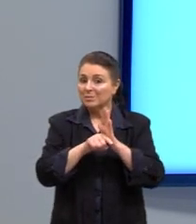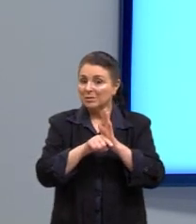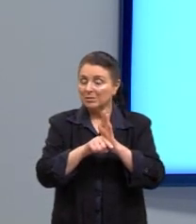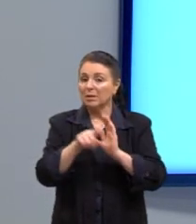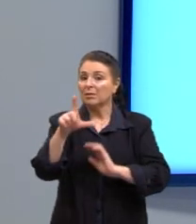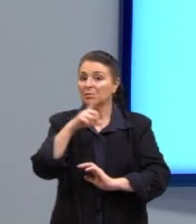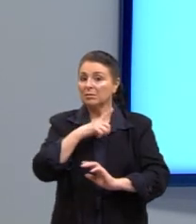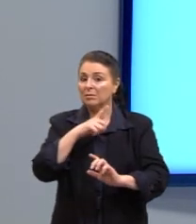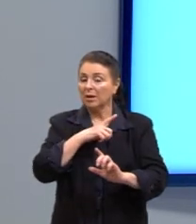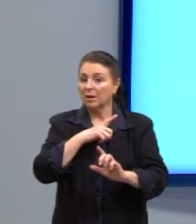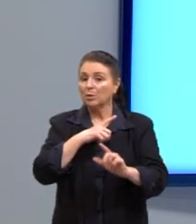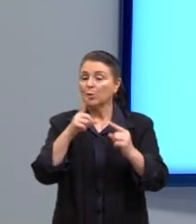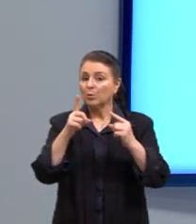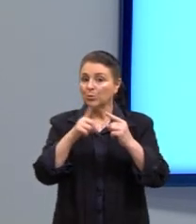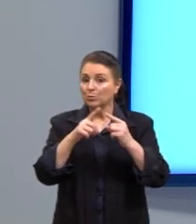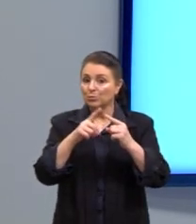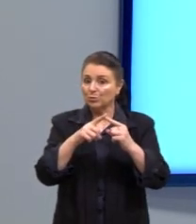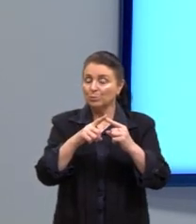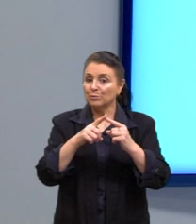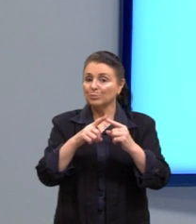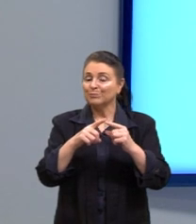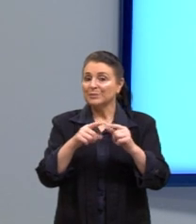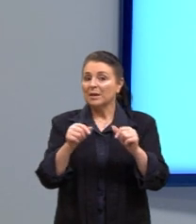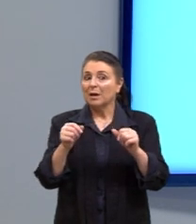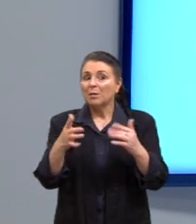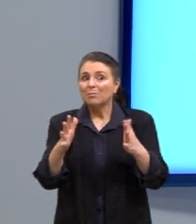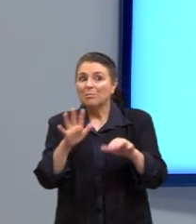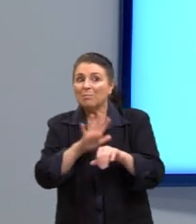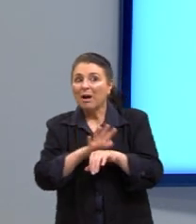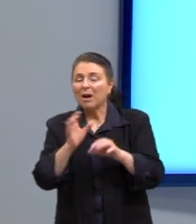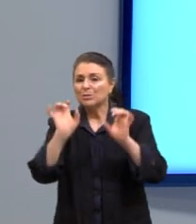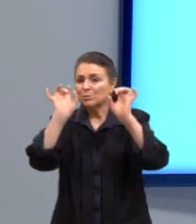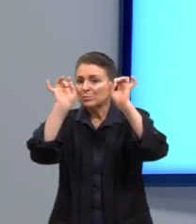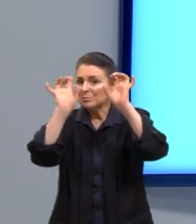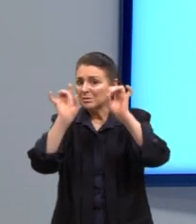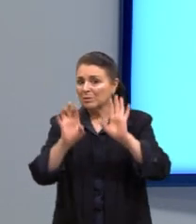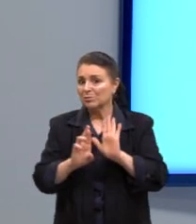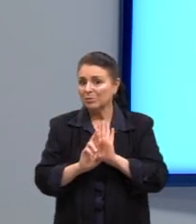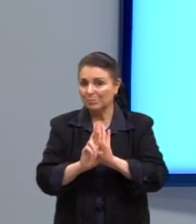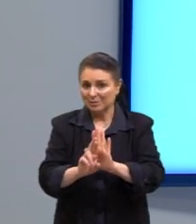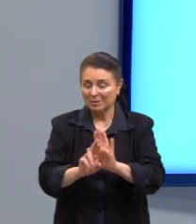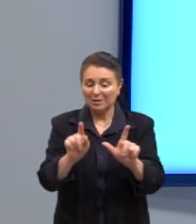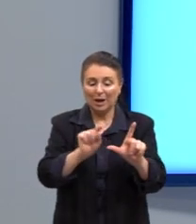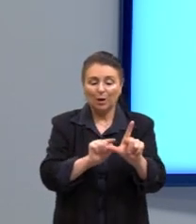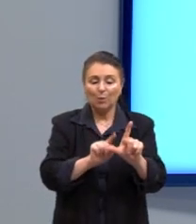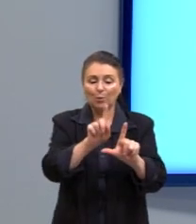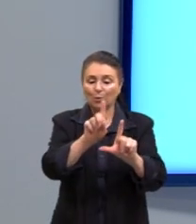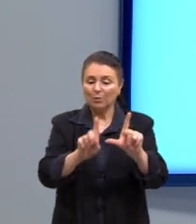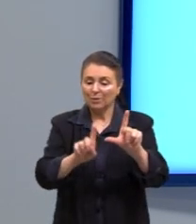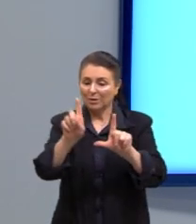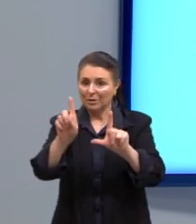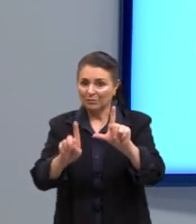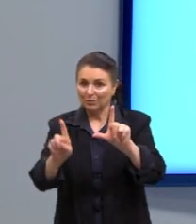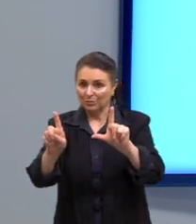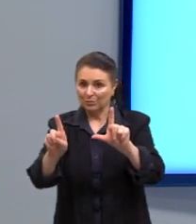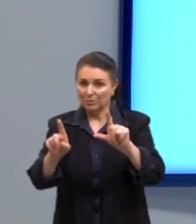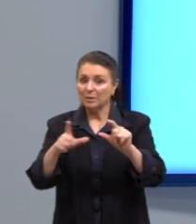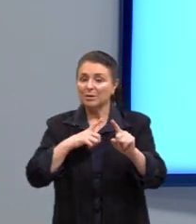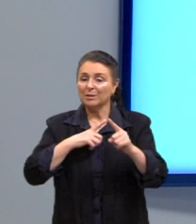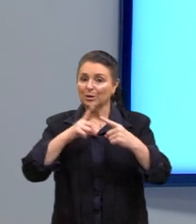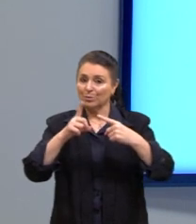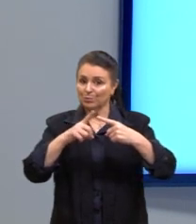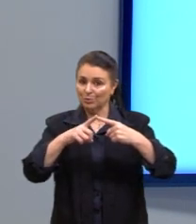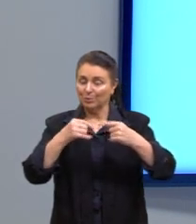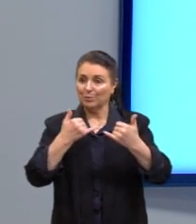vai existir, então, uma forma mais conveniente de representar. E aí, nós temos os tipos de gráficos, né,